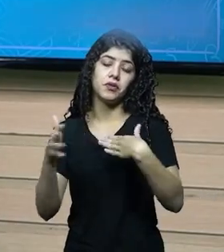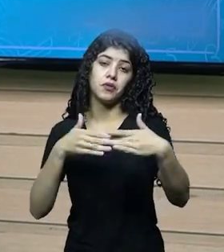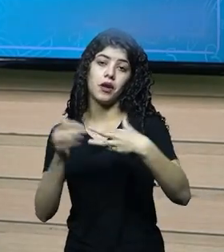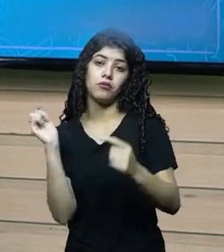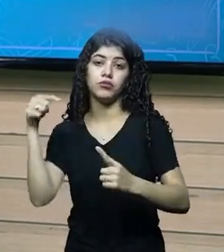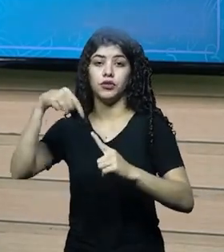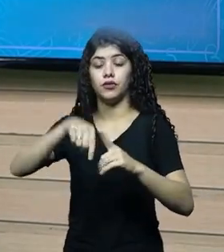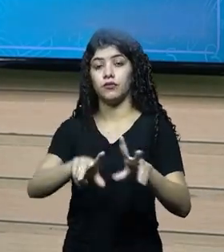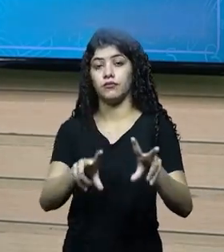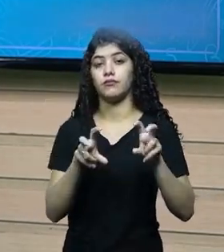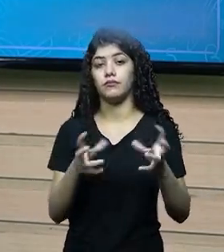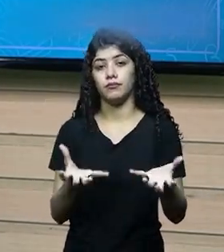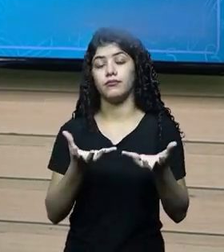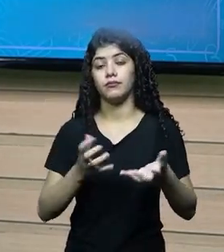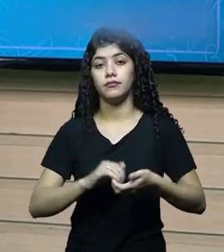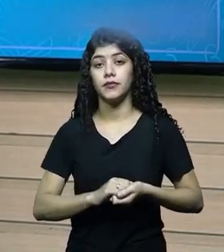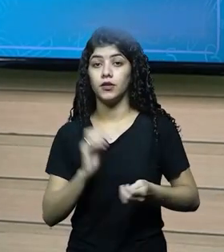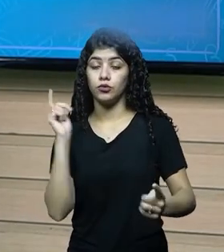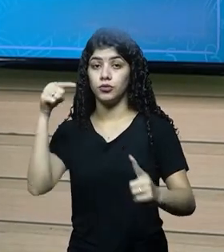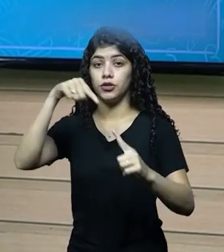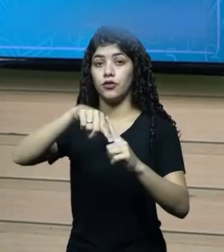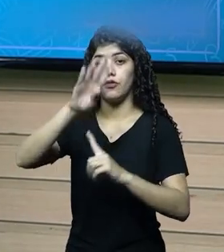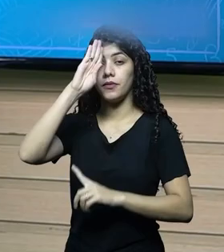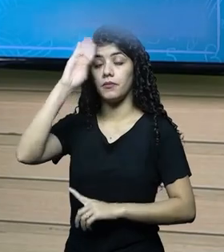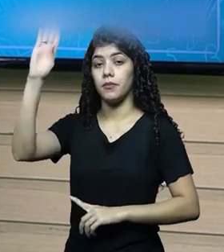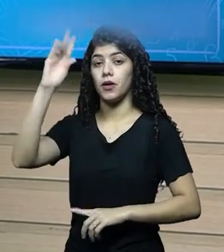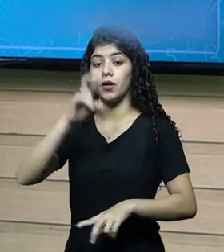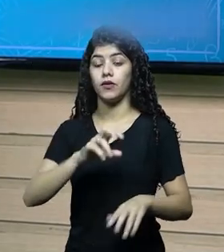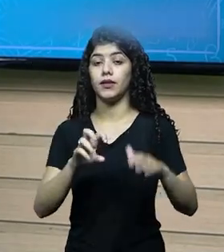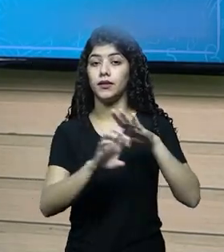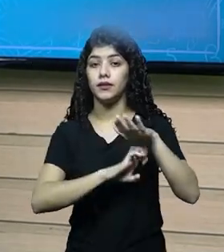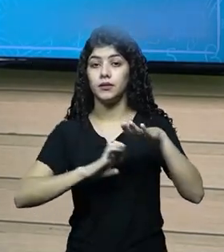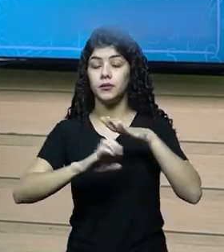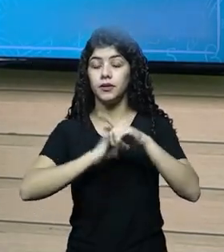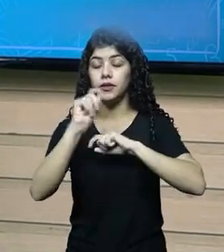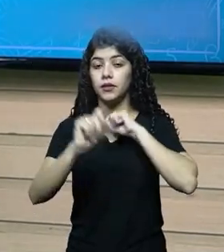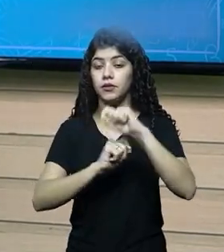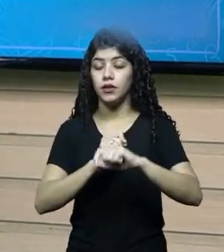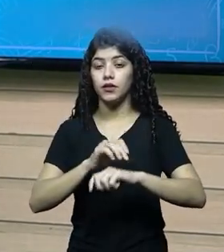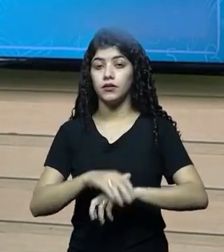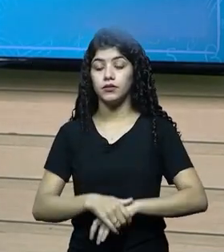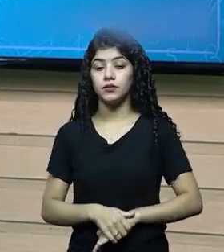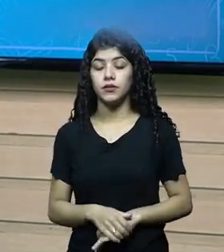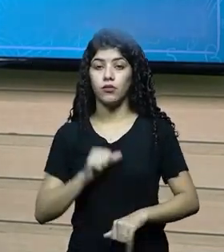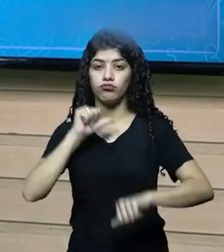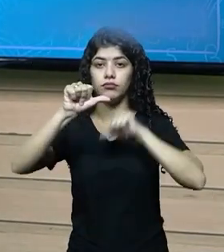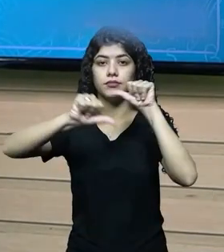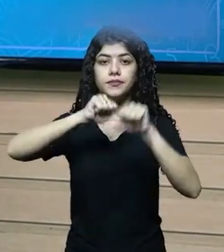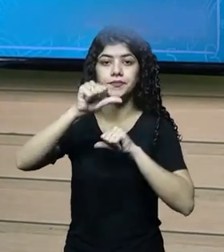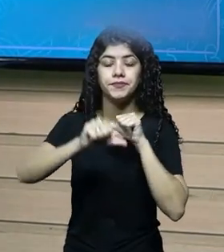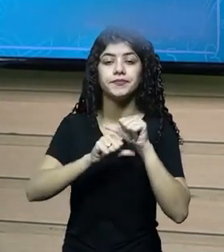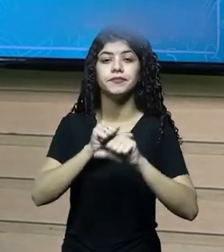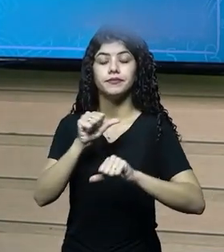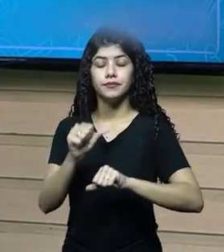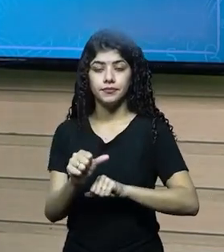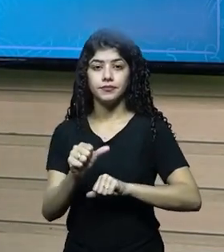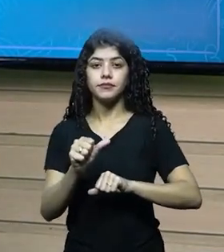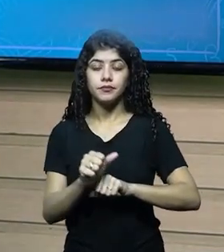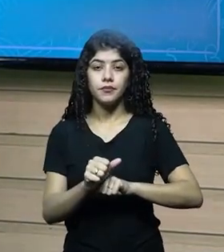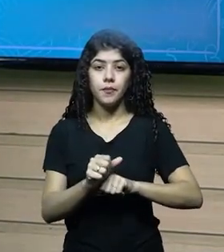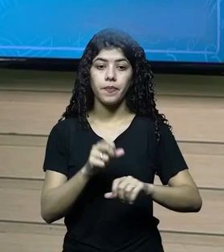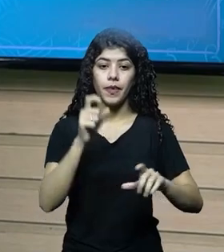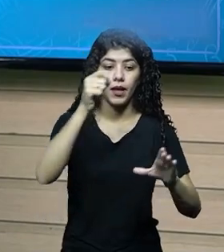finalidade que seja, mas o objetivo principal da empresa, ela existe para quê? Para transformar aquela